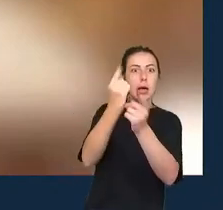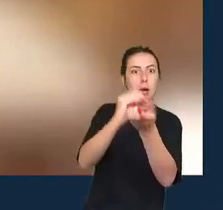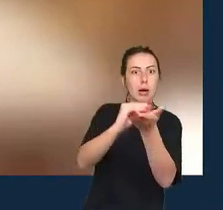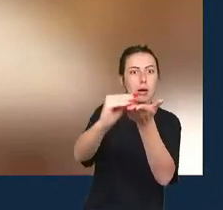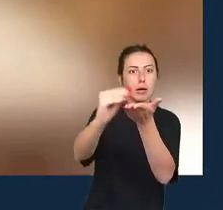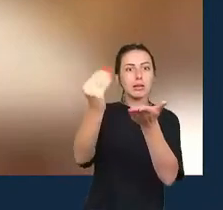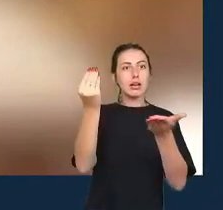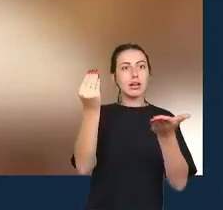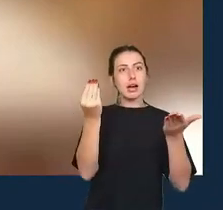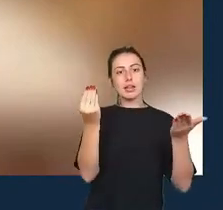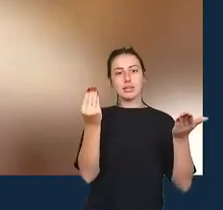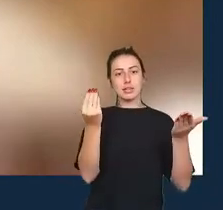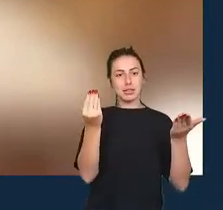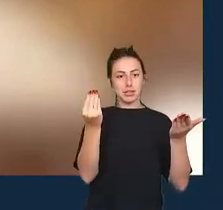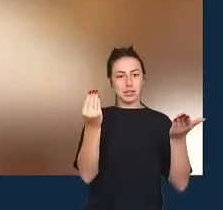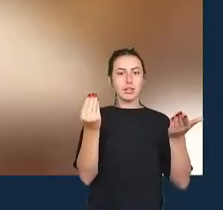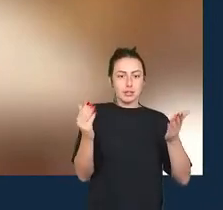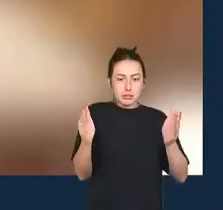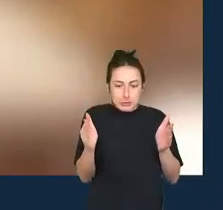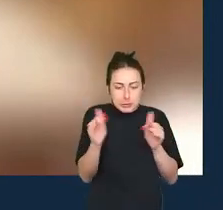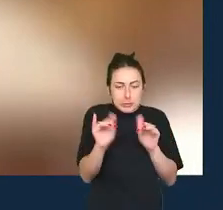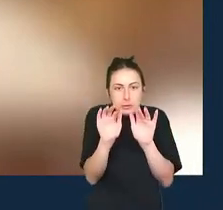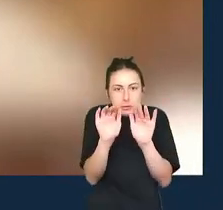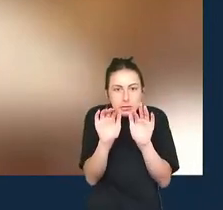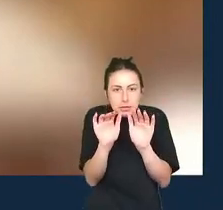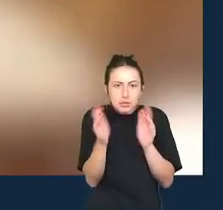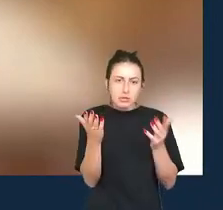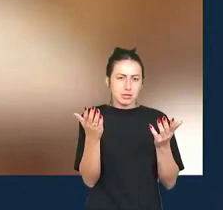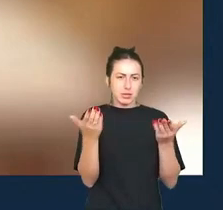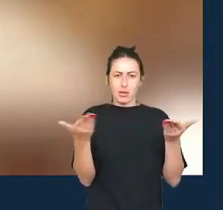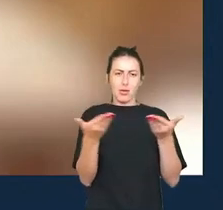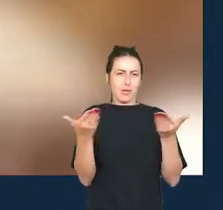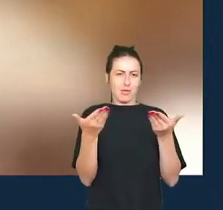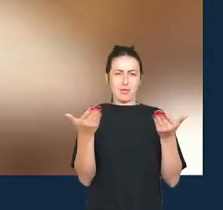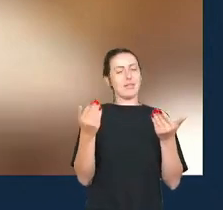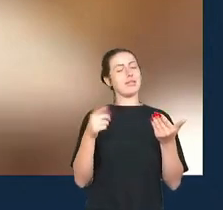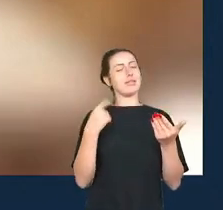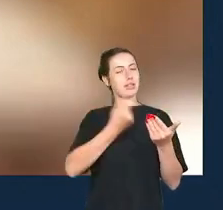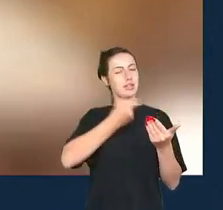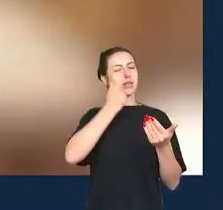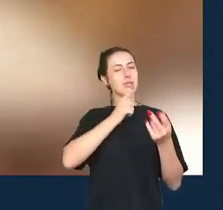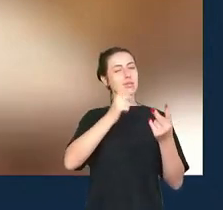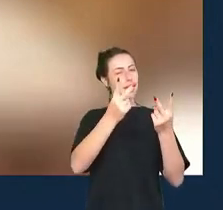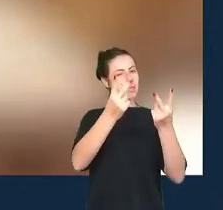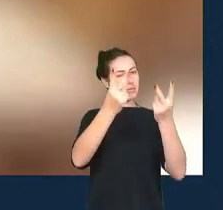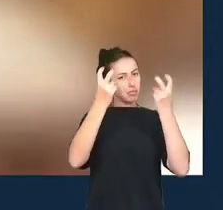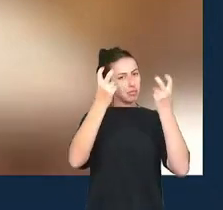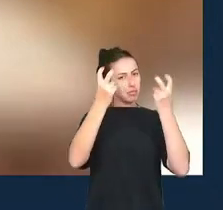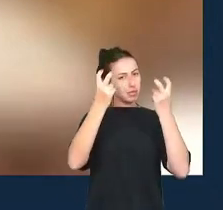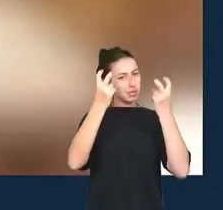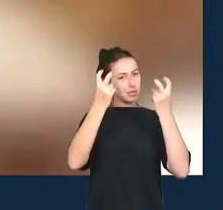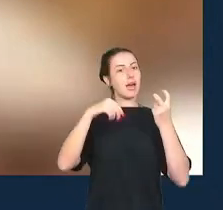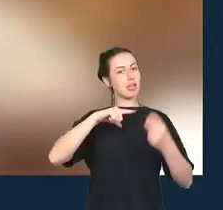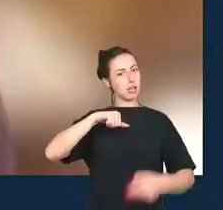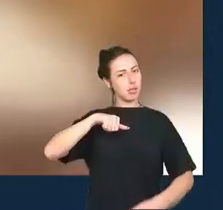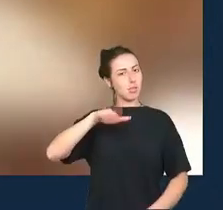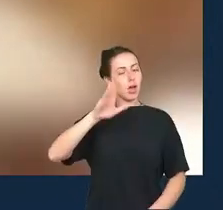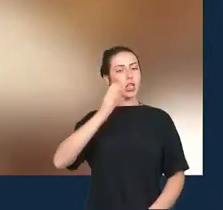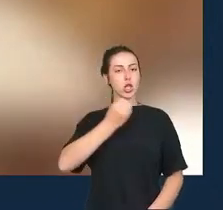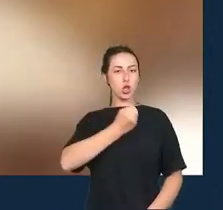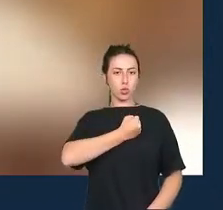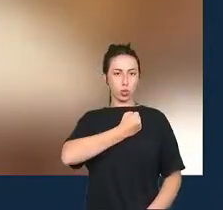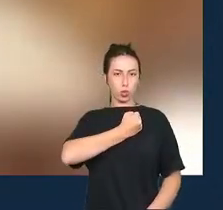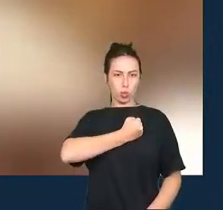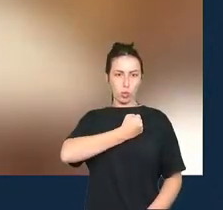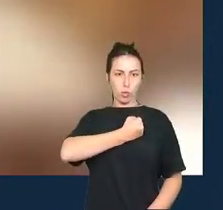naturalmente estamos vendo ondas de números que chegam com